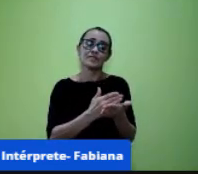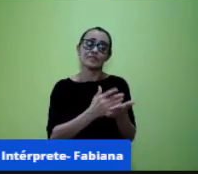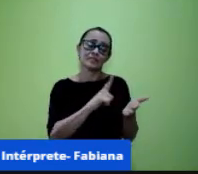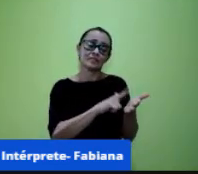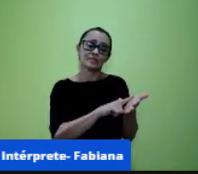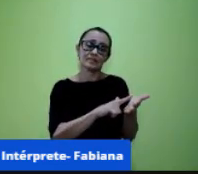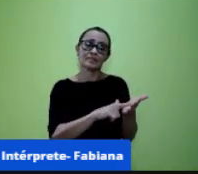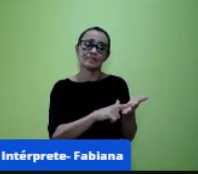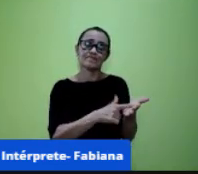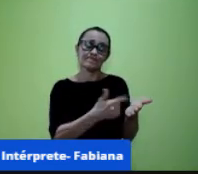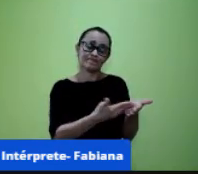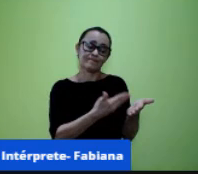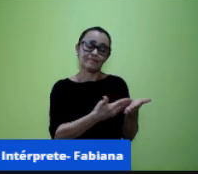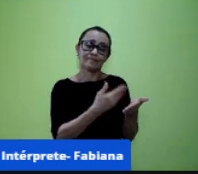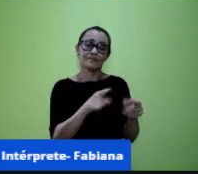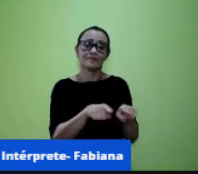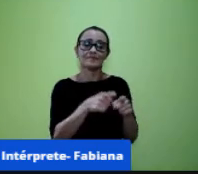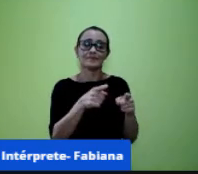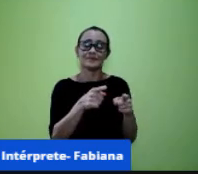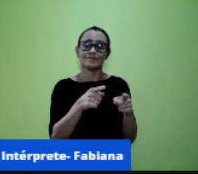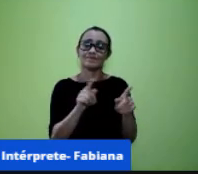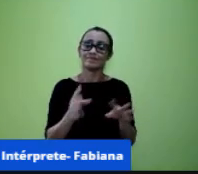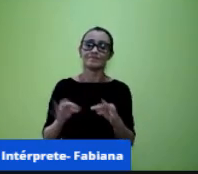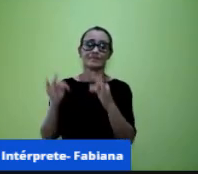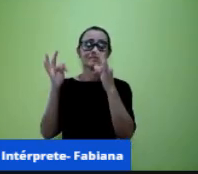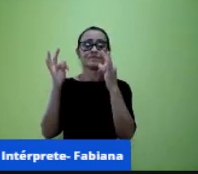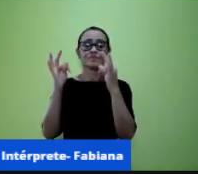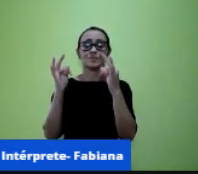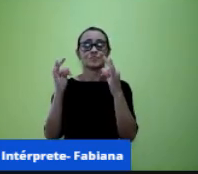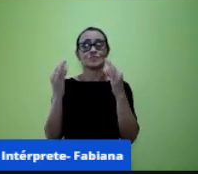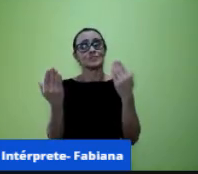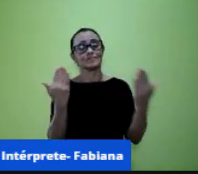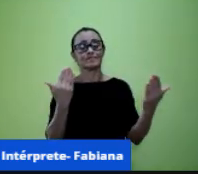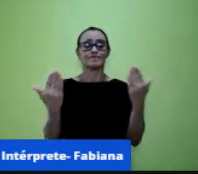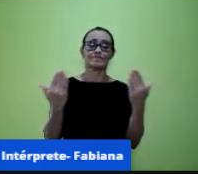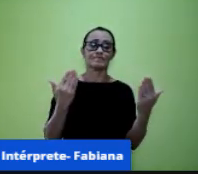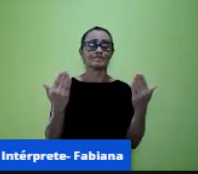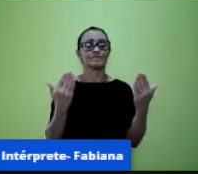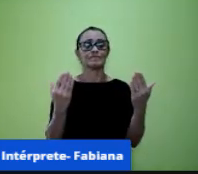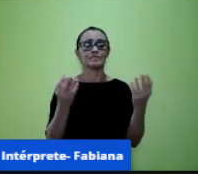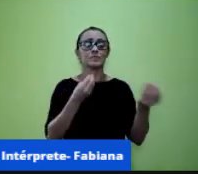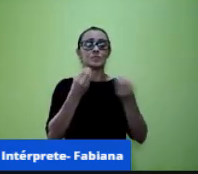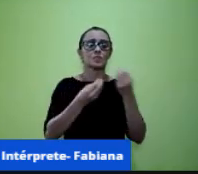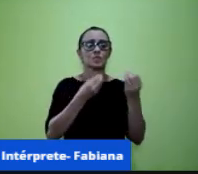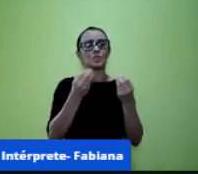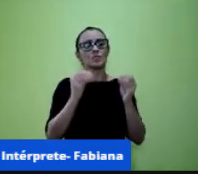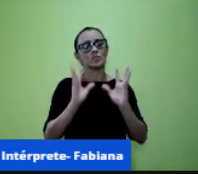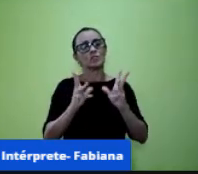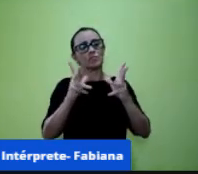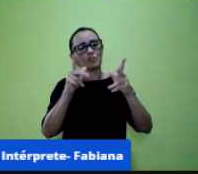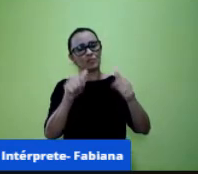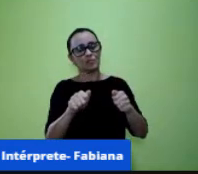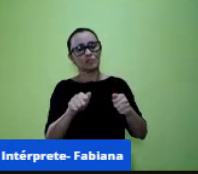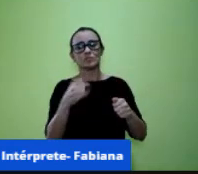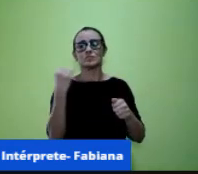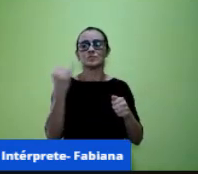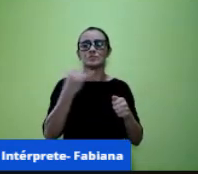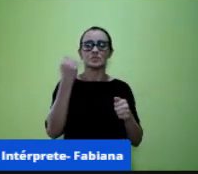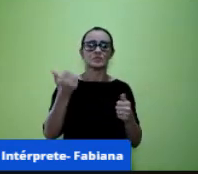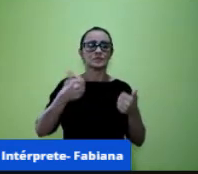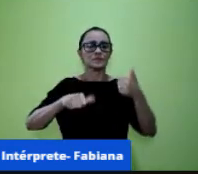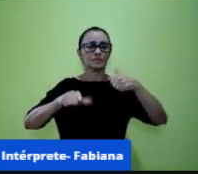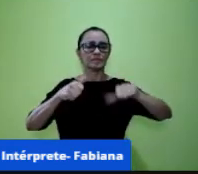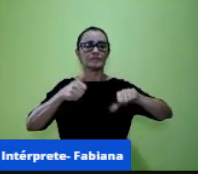tecnológica será que ela é boa né tem que ser tudo tem que ser avaliado né pra se